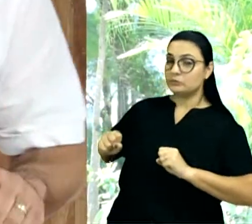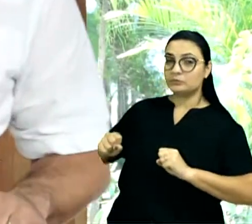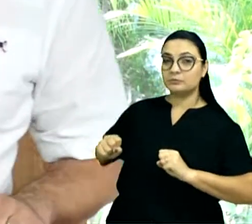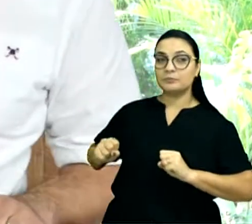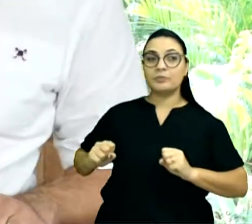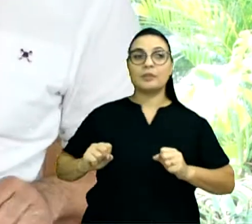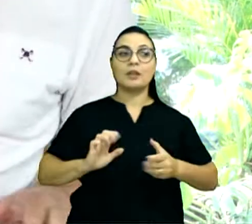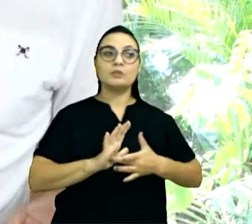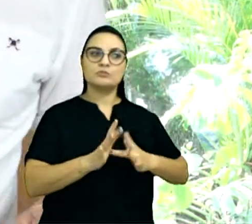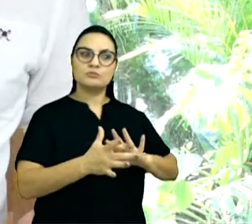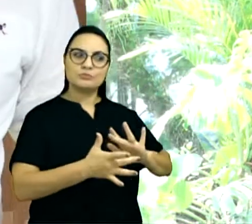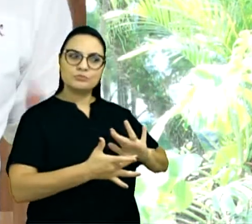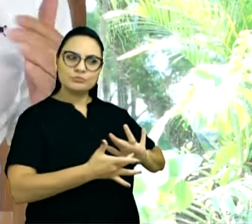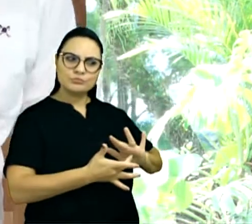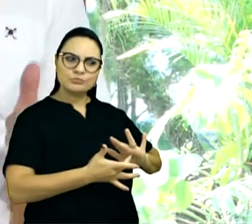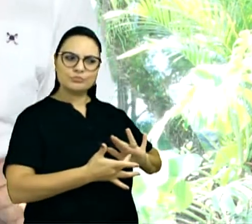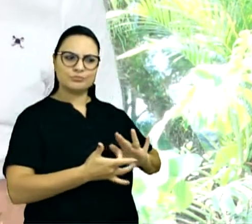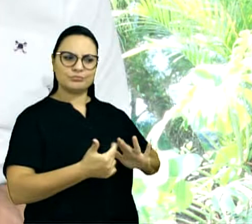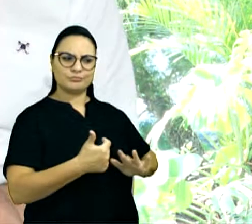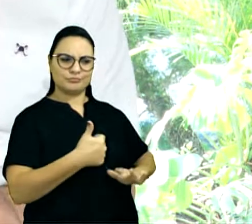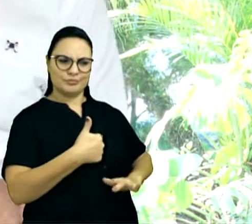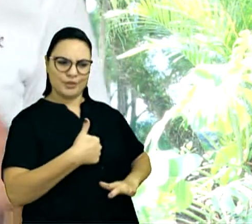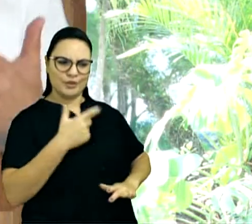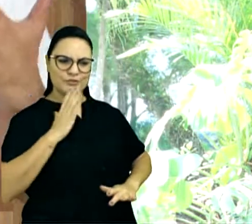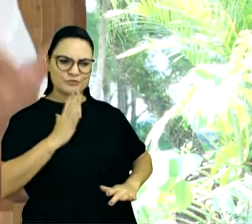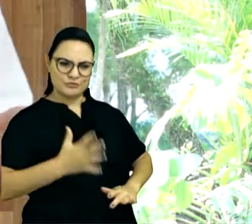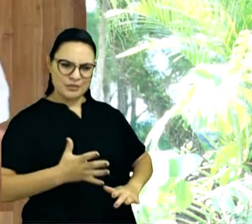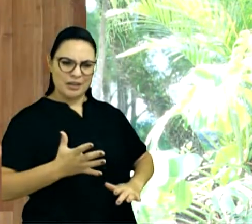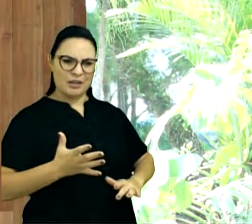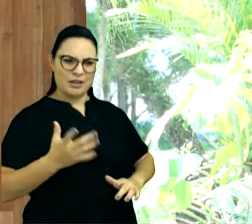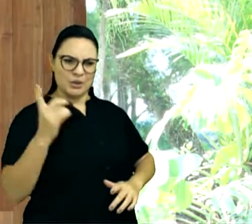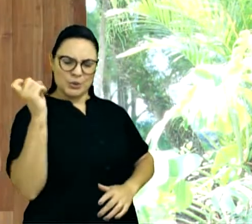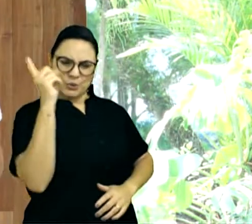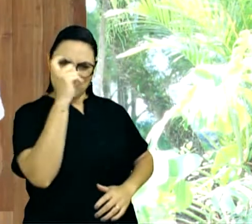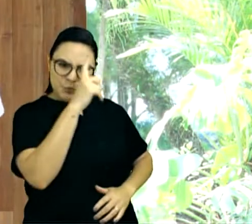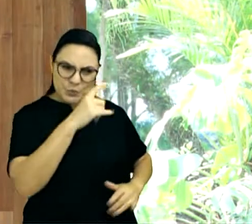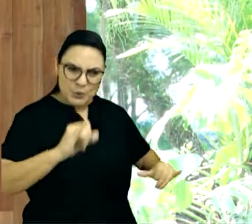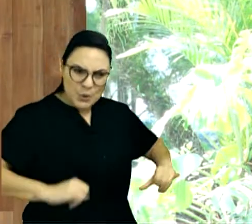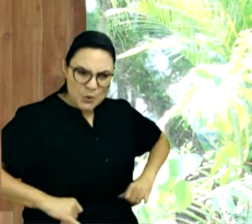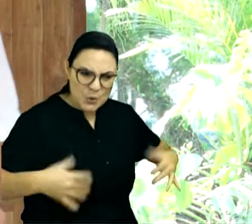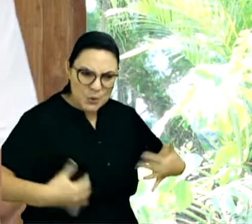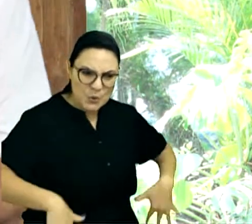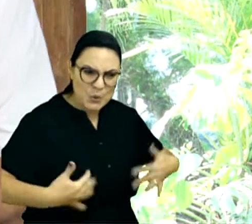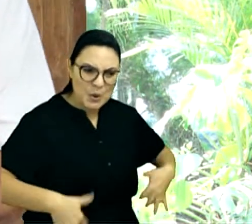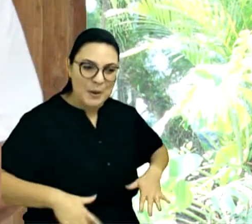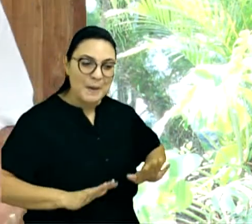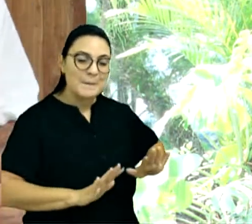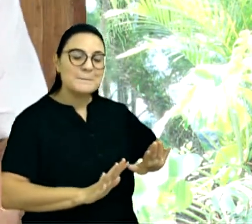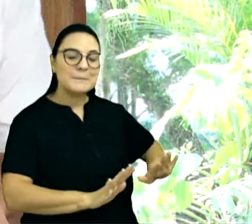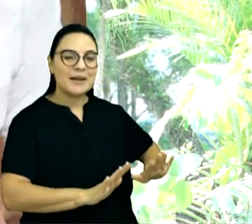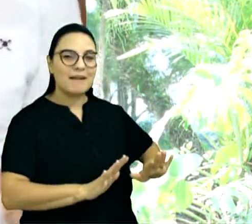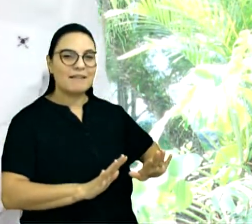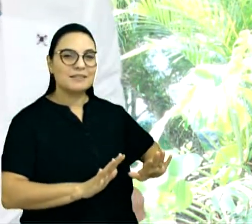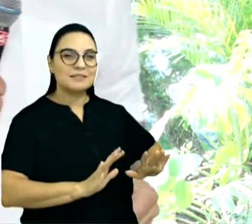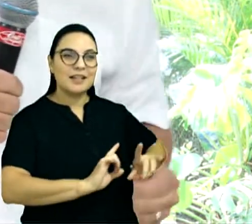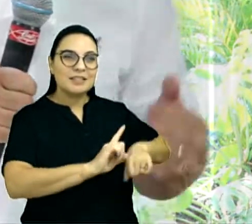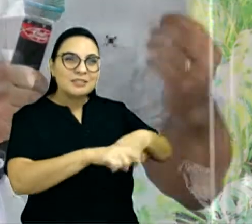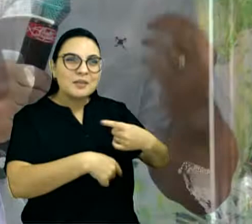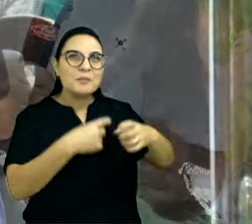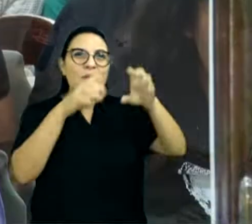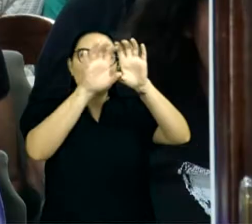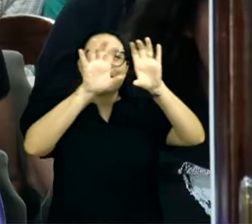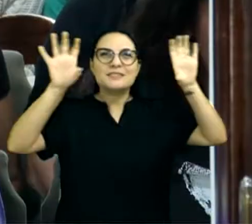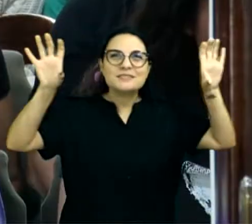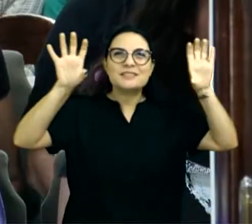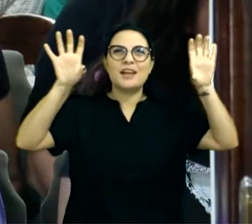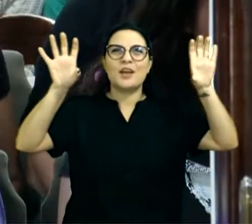beberei o cálice que eu bebo e recebereis o batismo com que eu sou batizado. Quanto, porém, ao assentar-se à minha